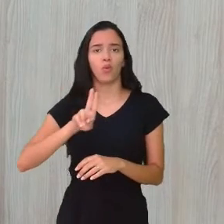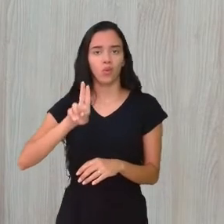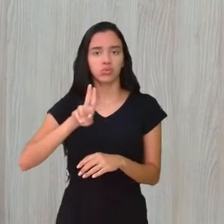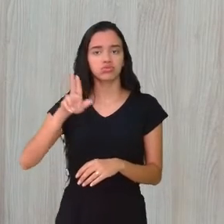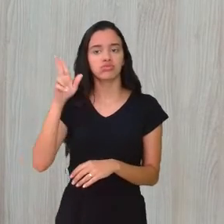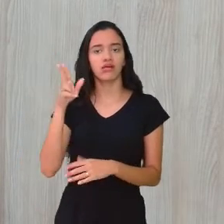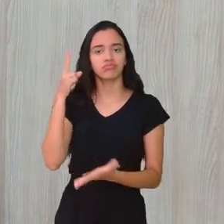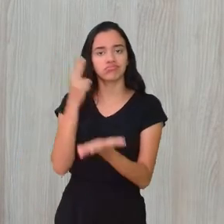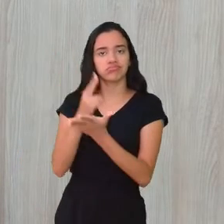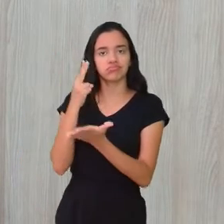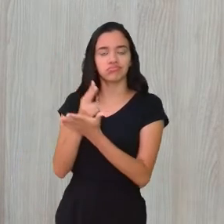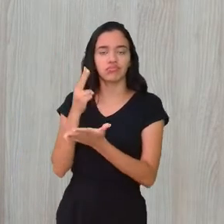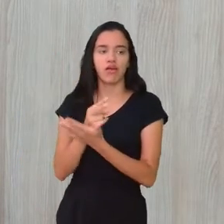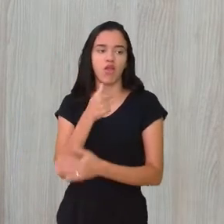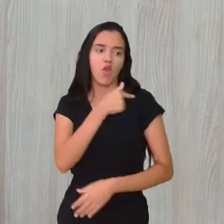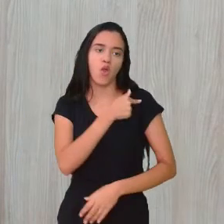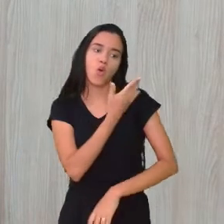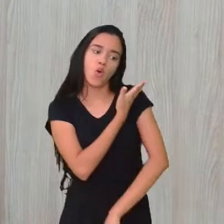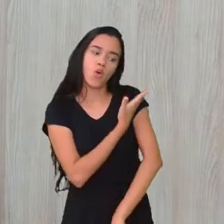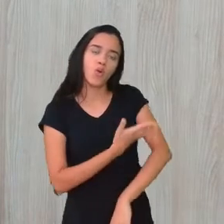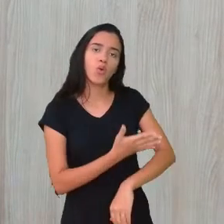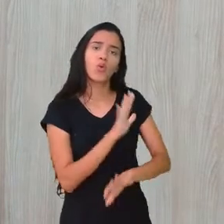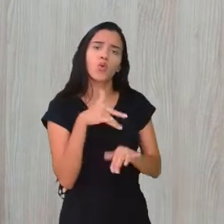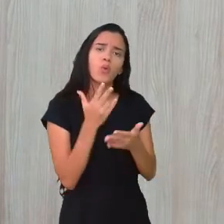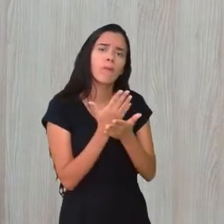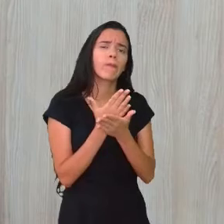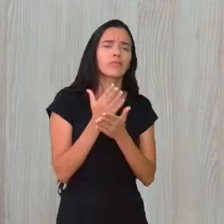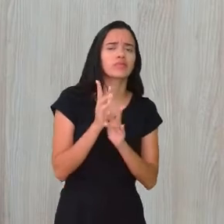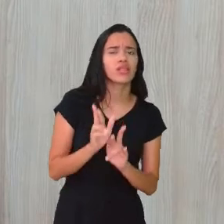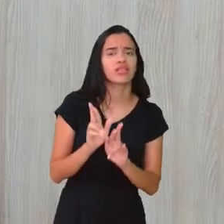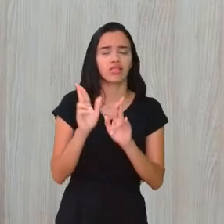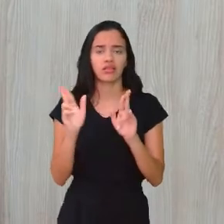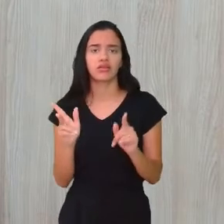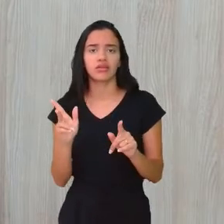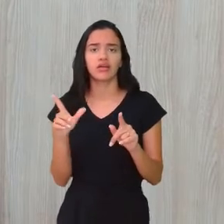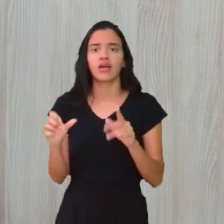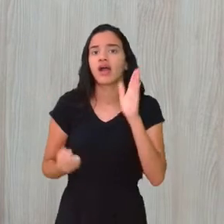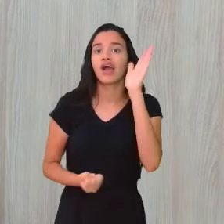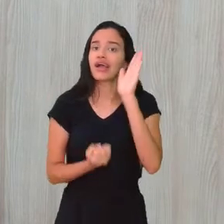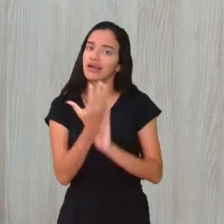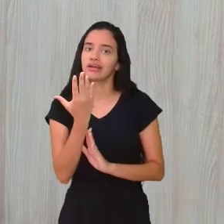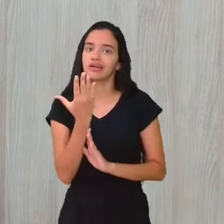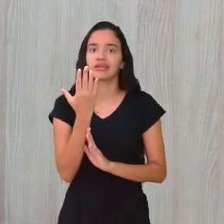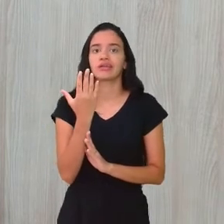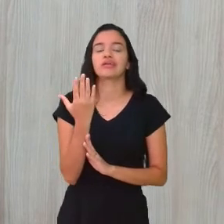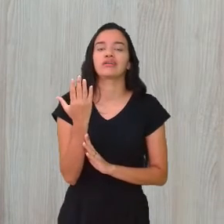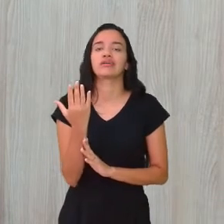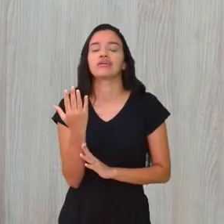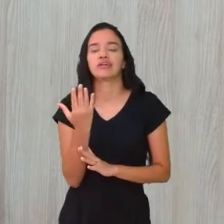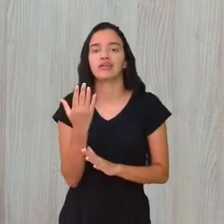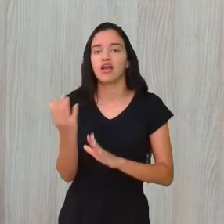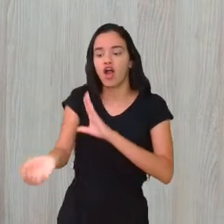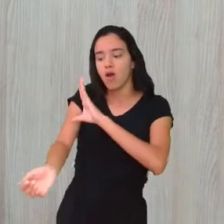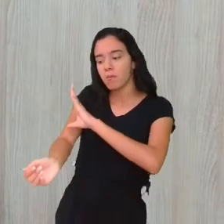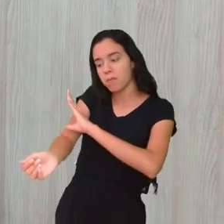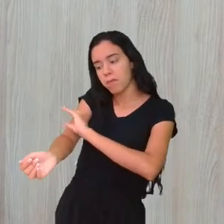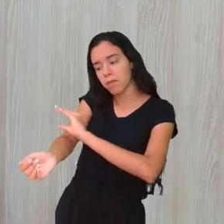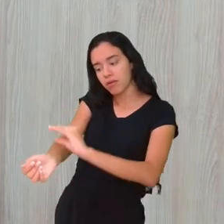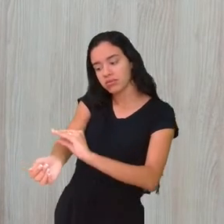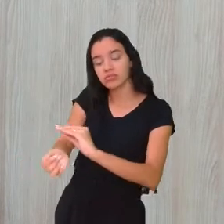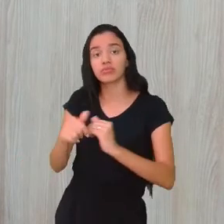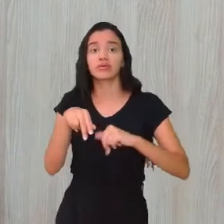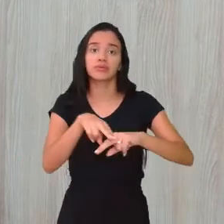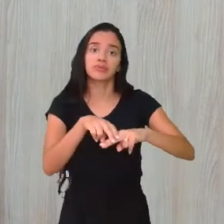lado que o outro, ele começa a ficar diferente, né? Você começa a criar mais massa muscular em um lado. Então,